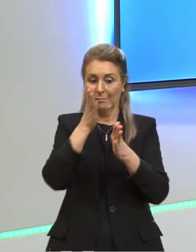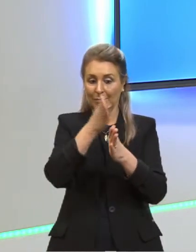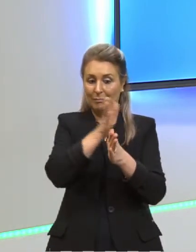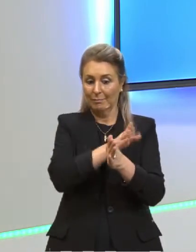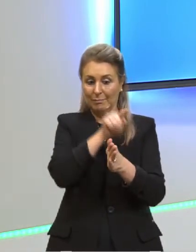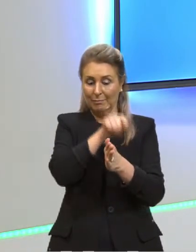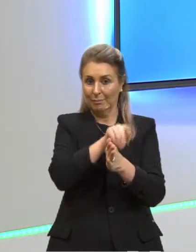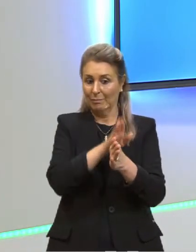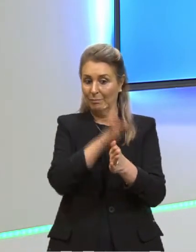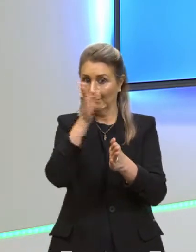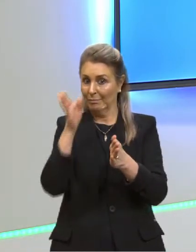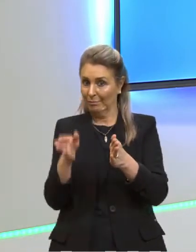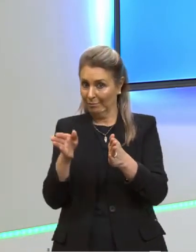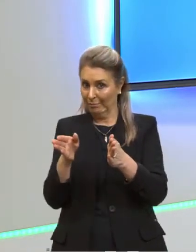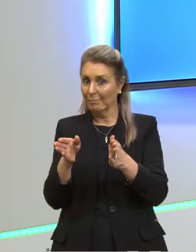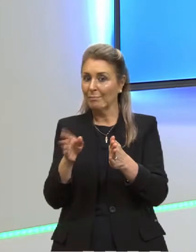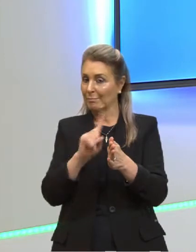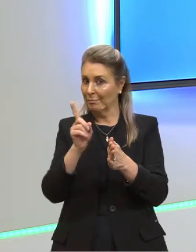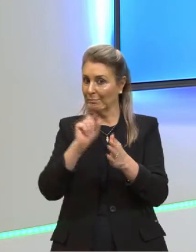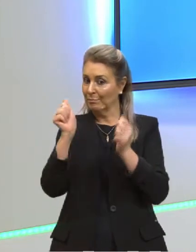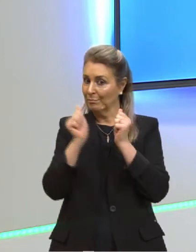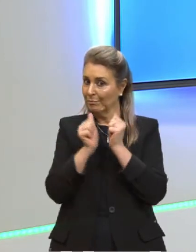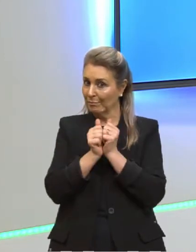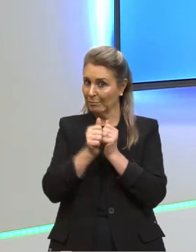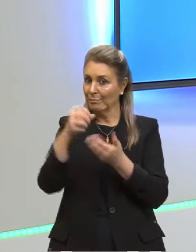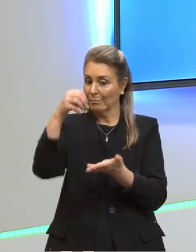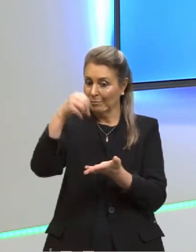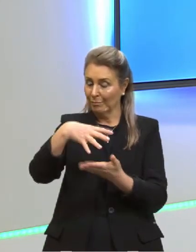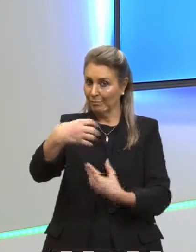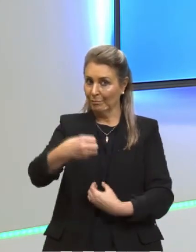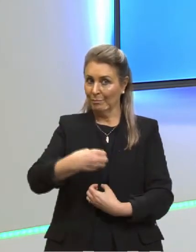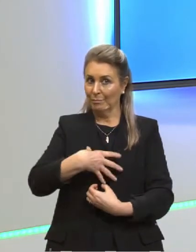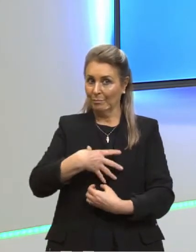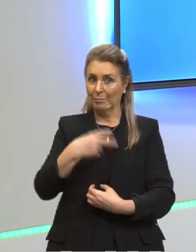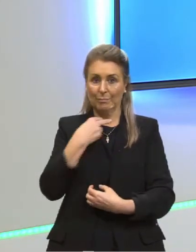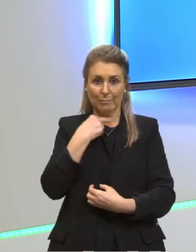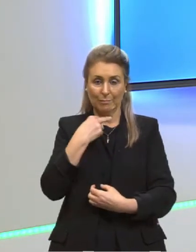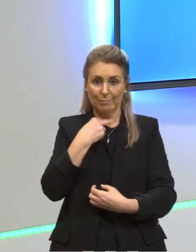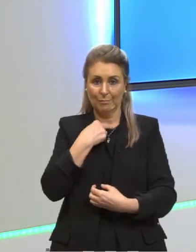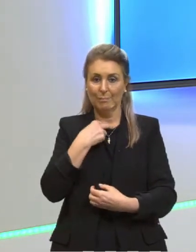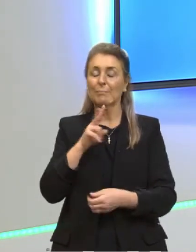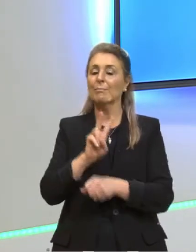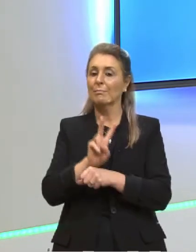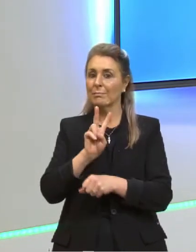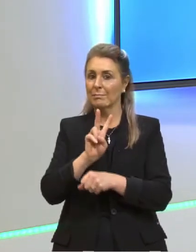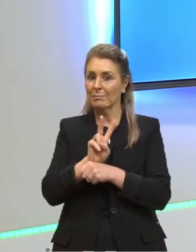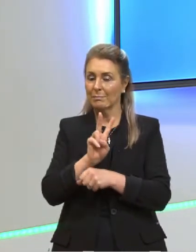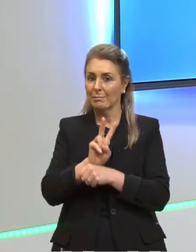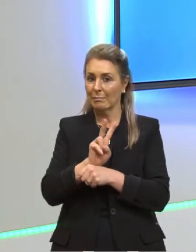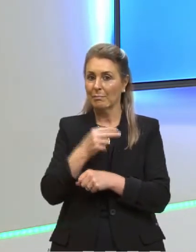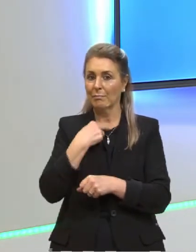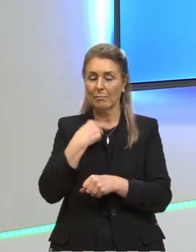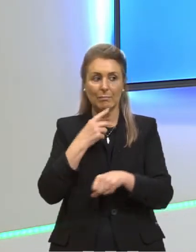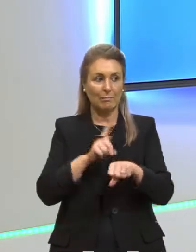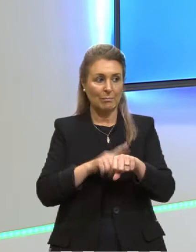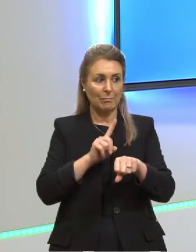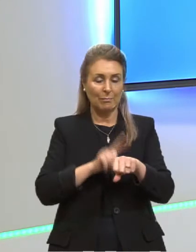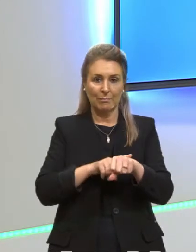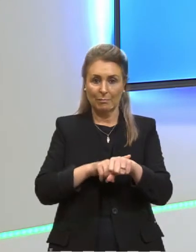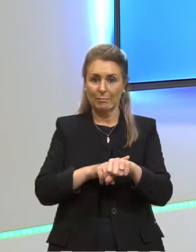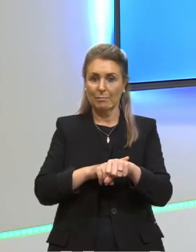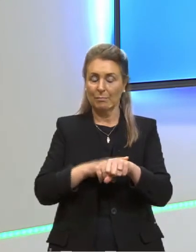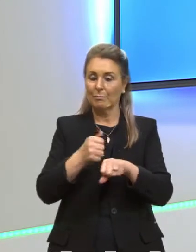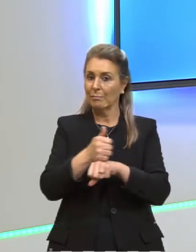fica fora da aplicação direta. Certo? Certo? Tem que ter um certo cuidado, não pode ficar tanto tempo quanto outros